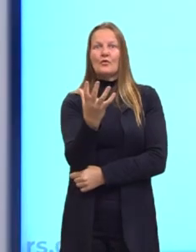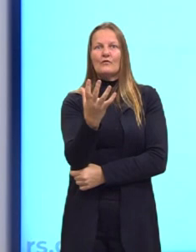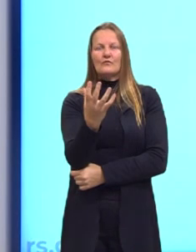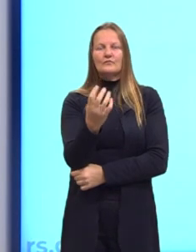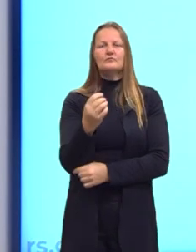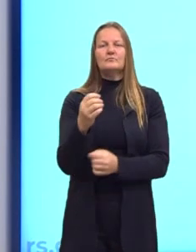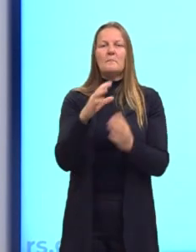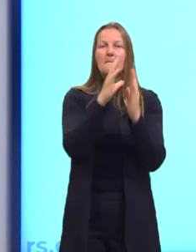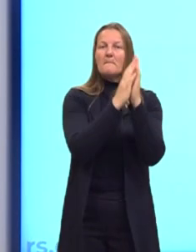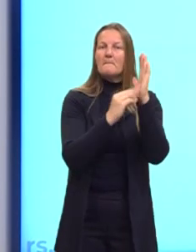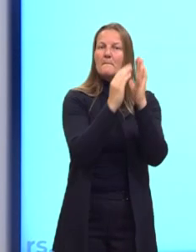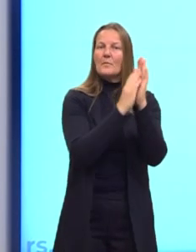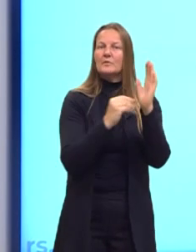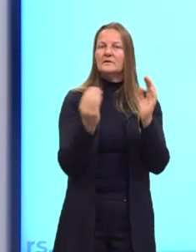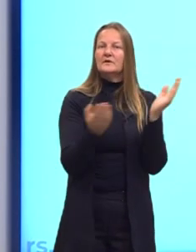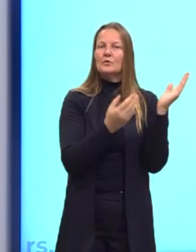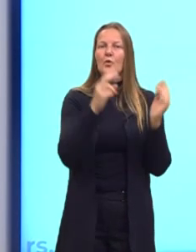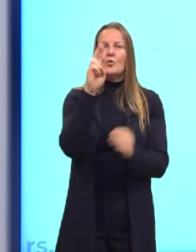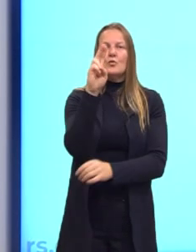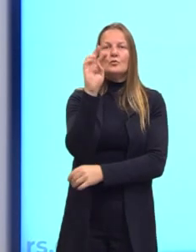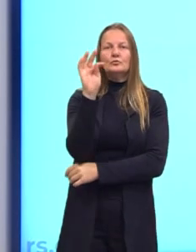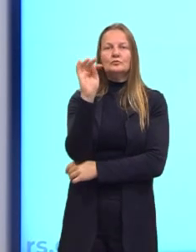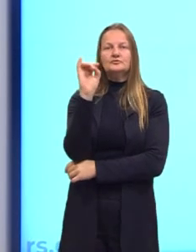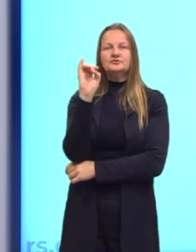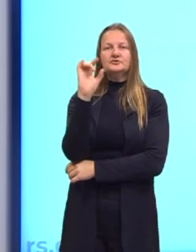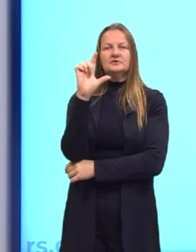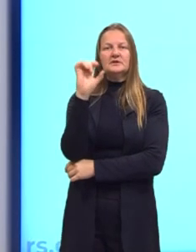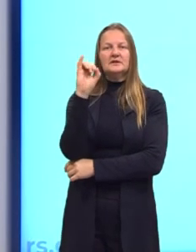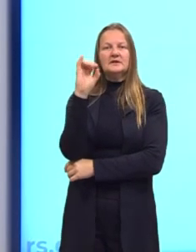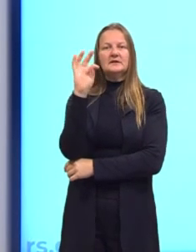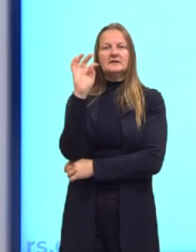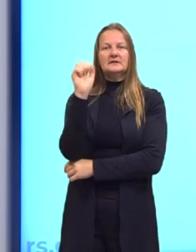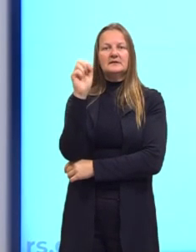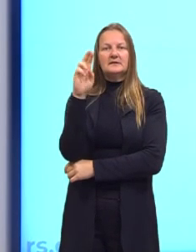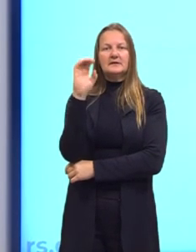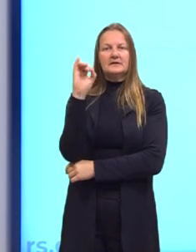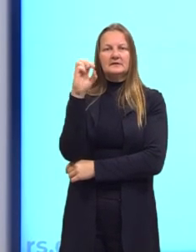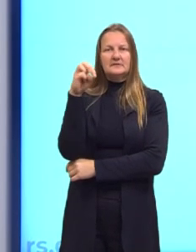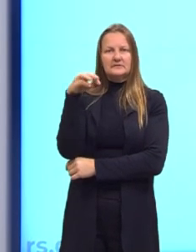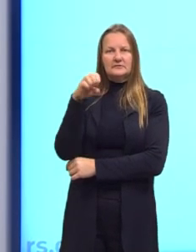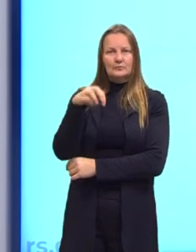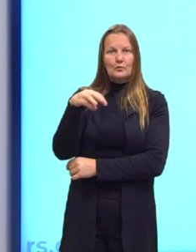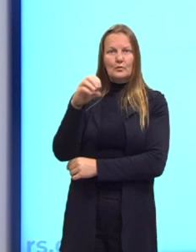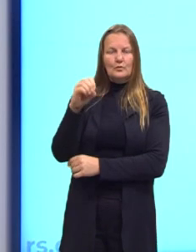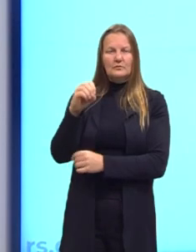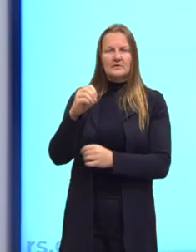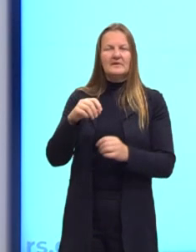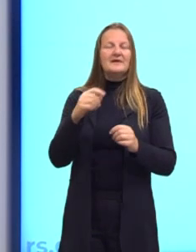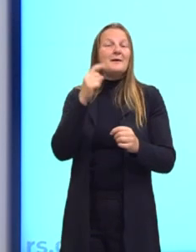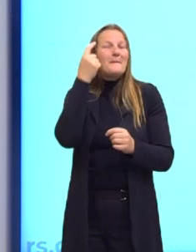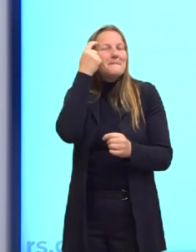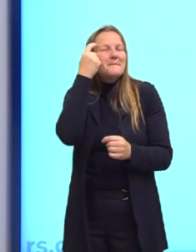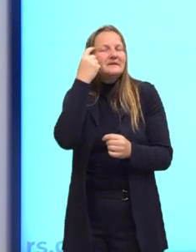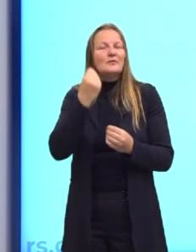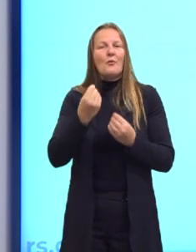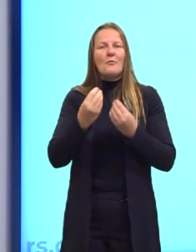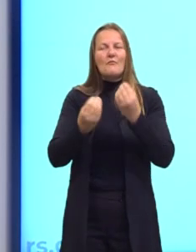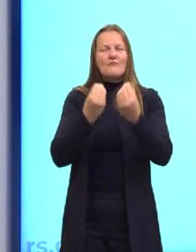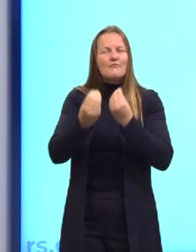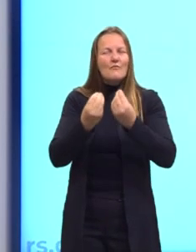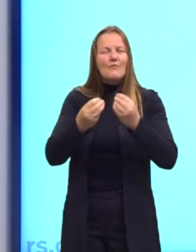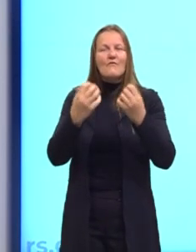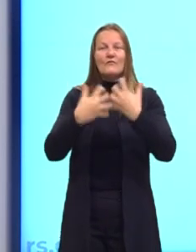utilitarismo? É a melhor ação, é aquela que maximiza a felicidade dos envolvidos independente dos